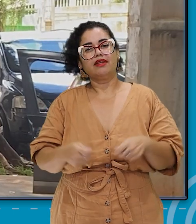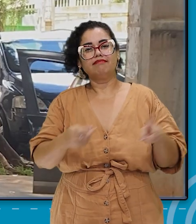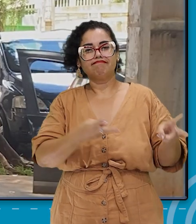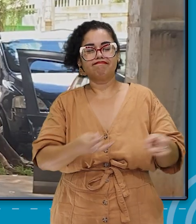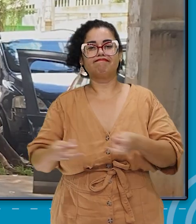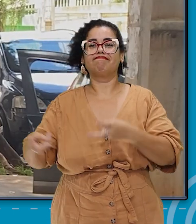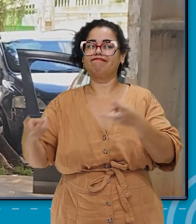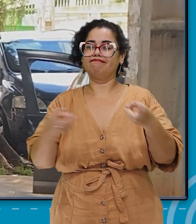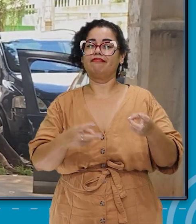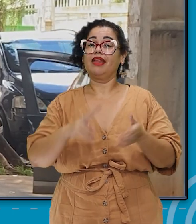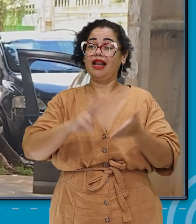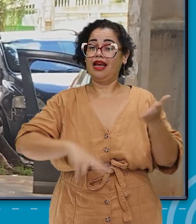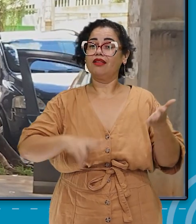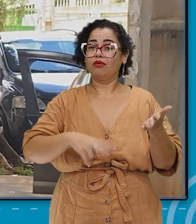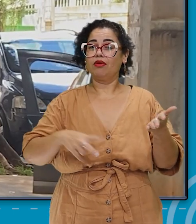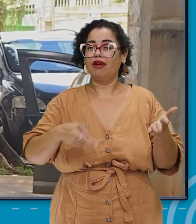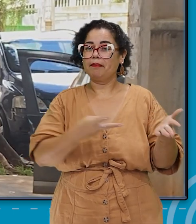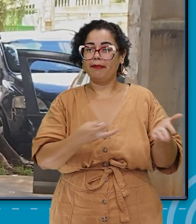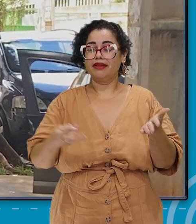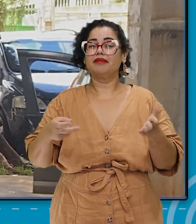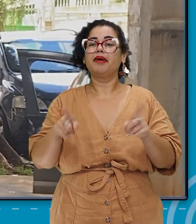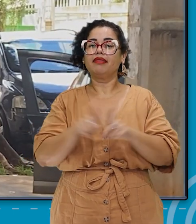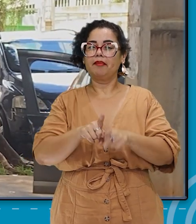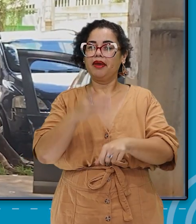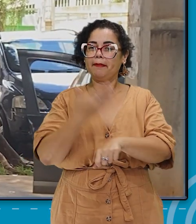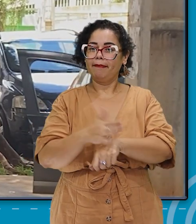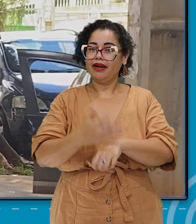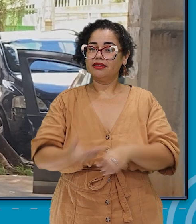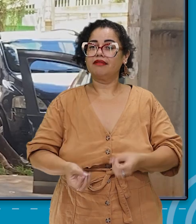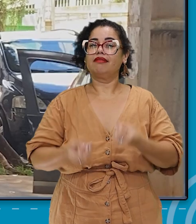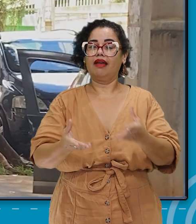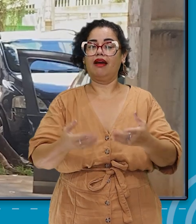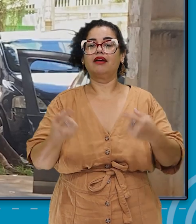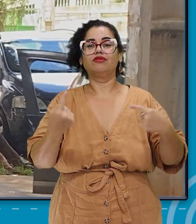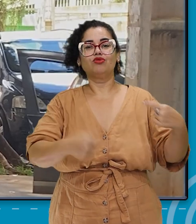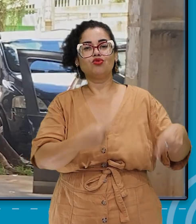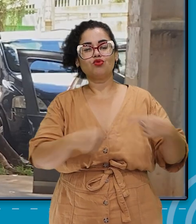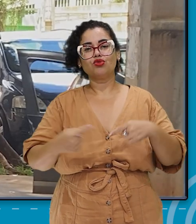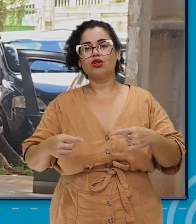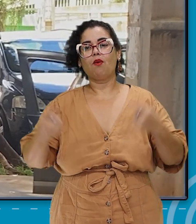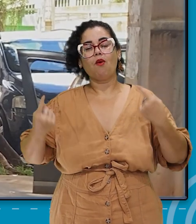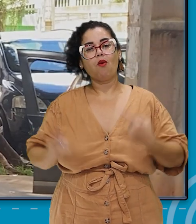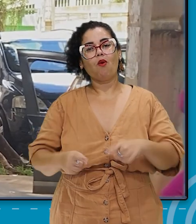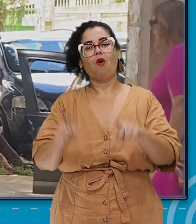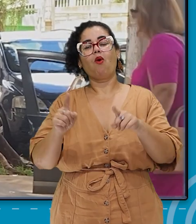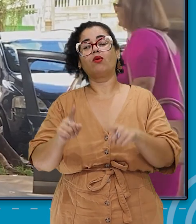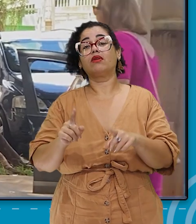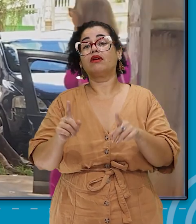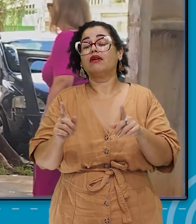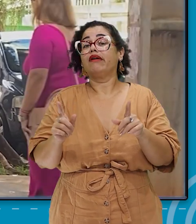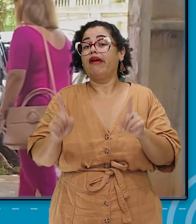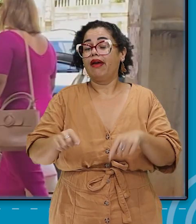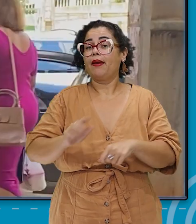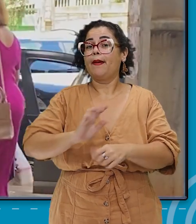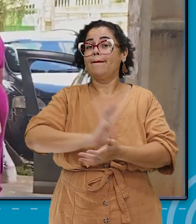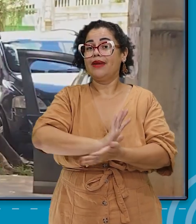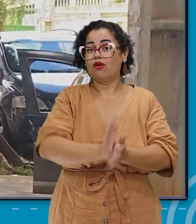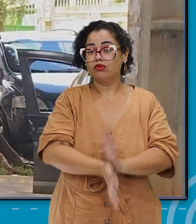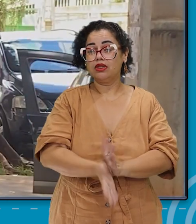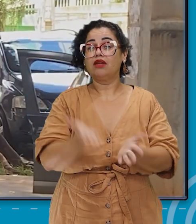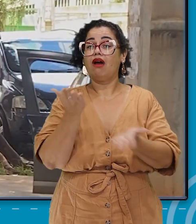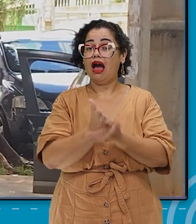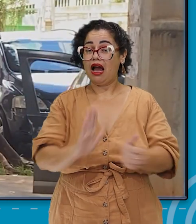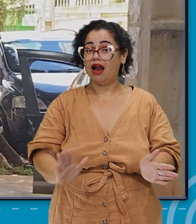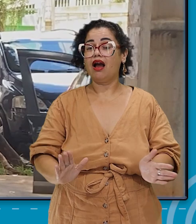leitura, e além da leitura, práticas que vão promover a discussão de combate ao preconceito, de